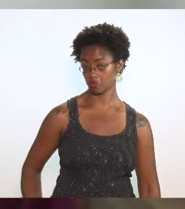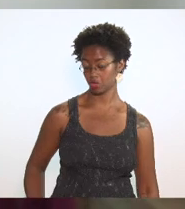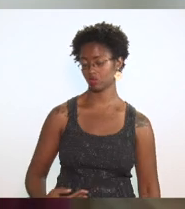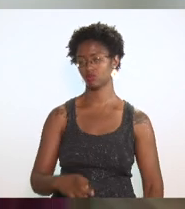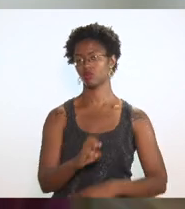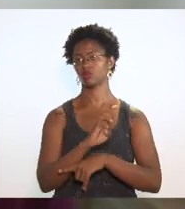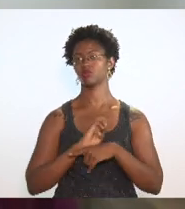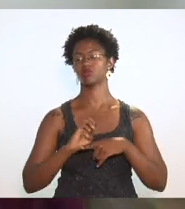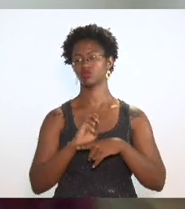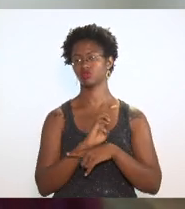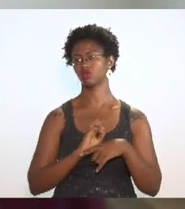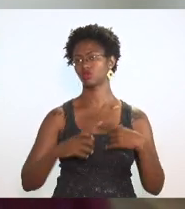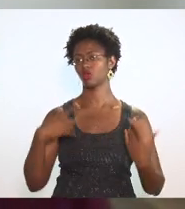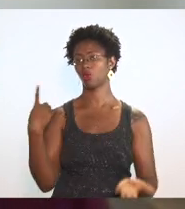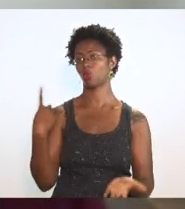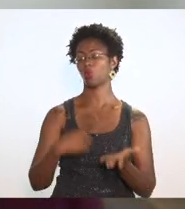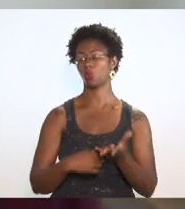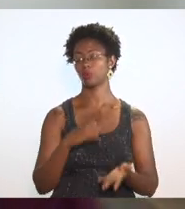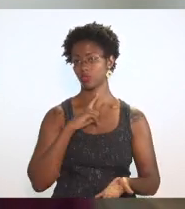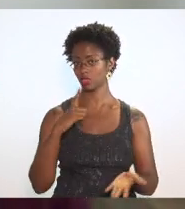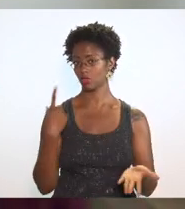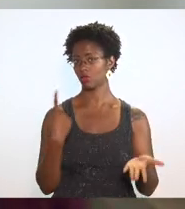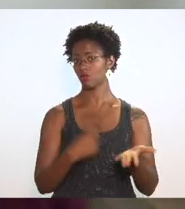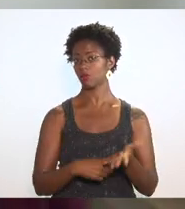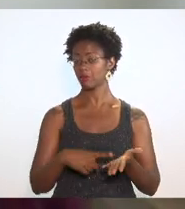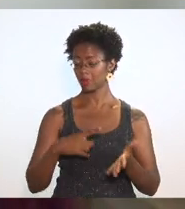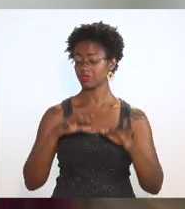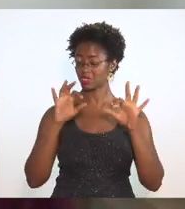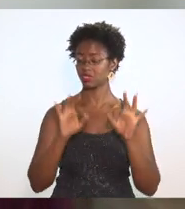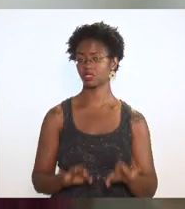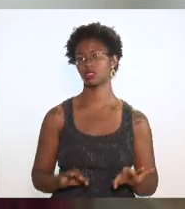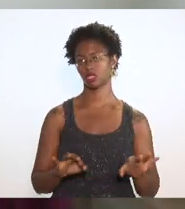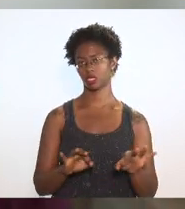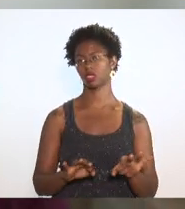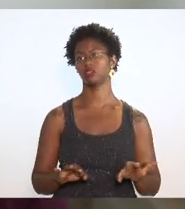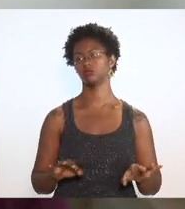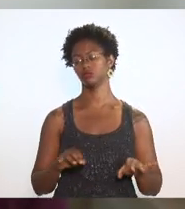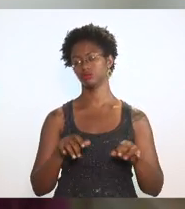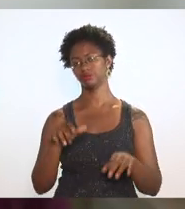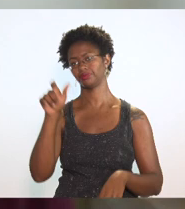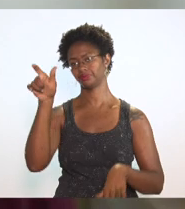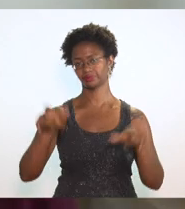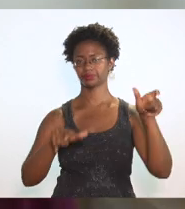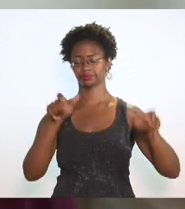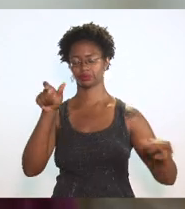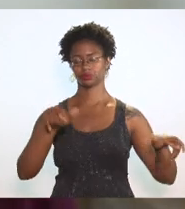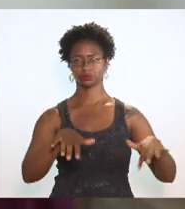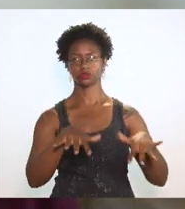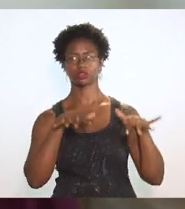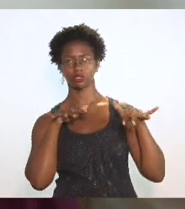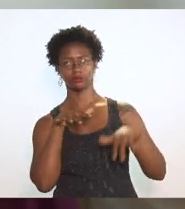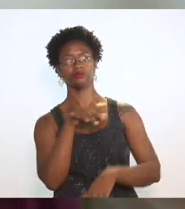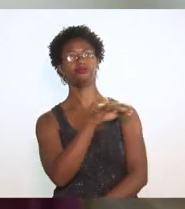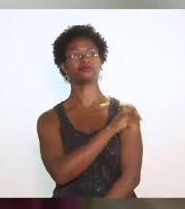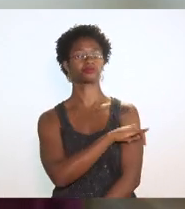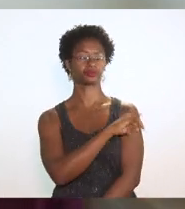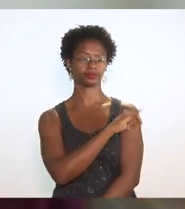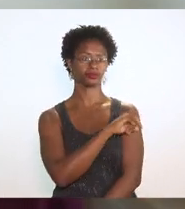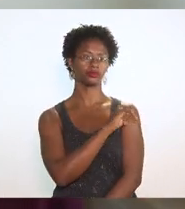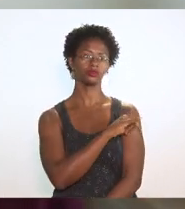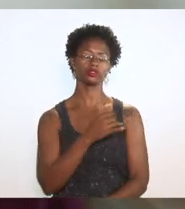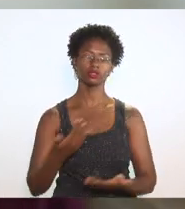tem compromisso firmado com o parlamento fluminense de